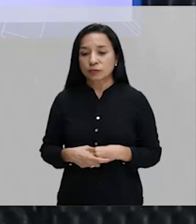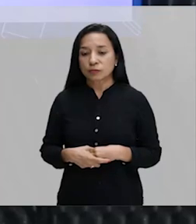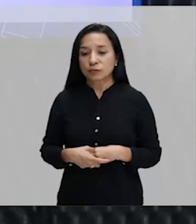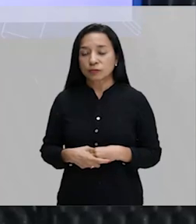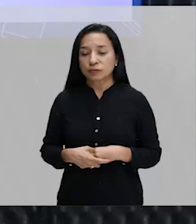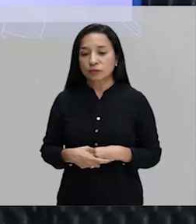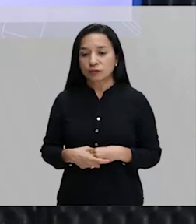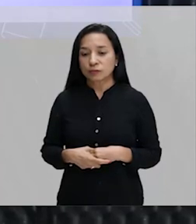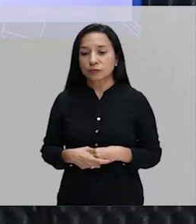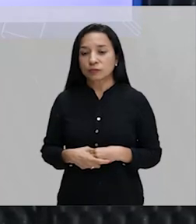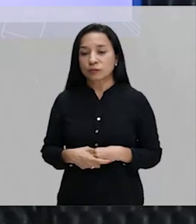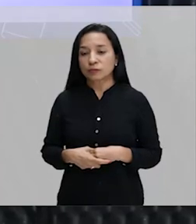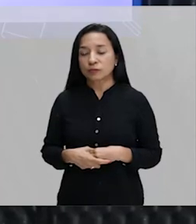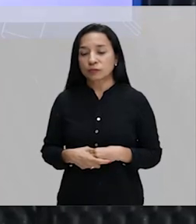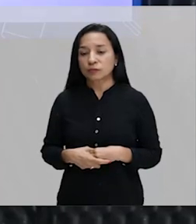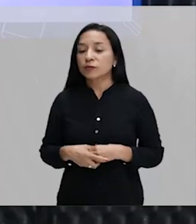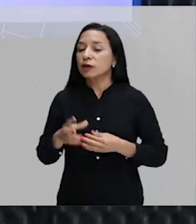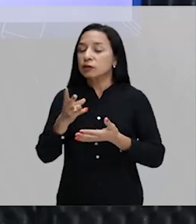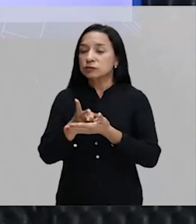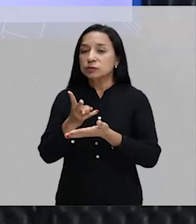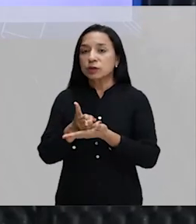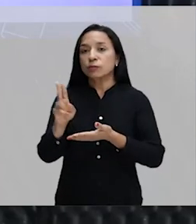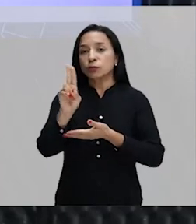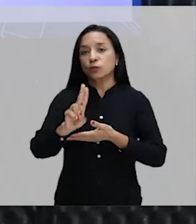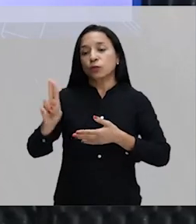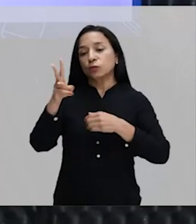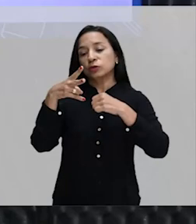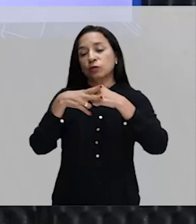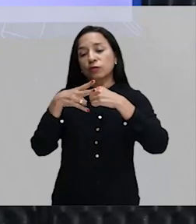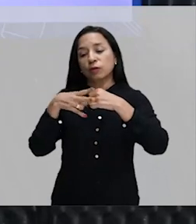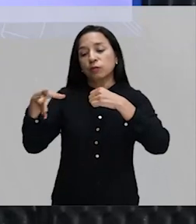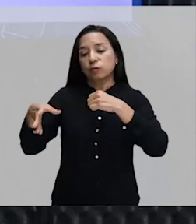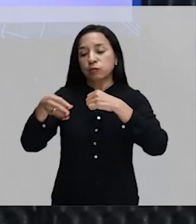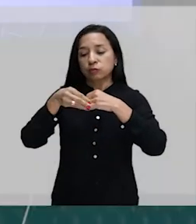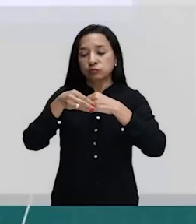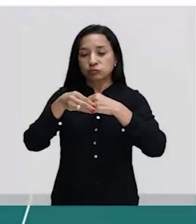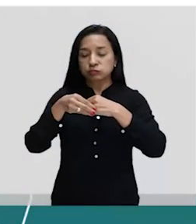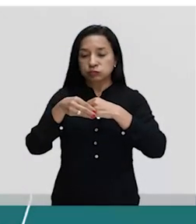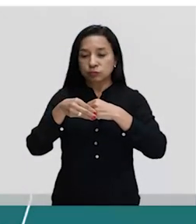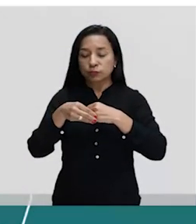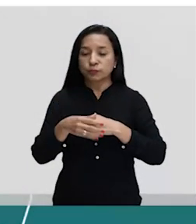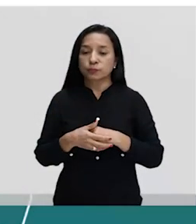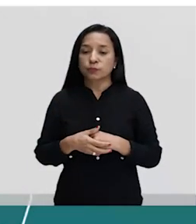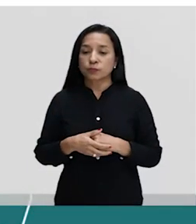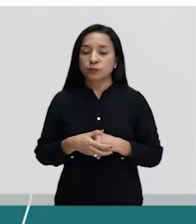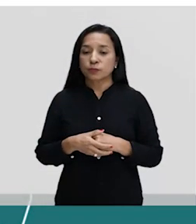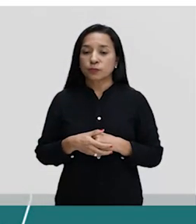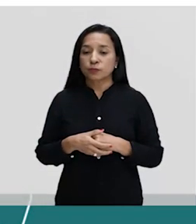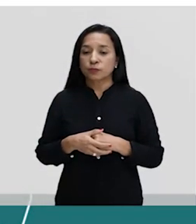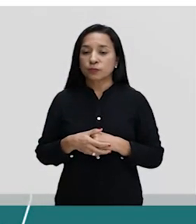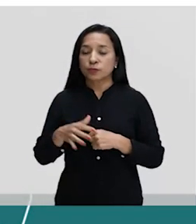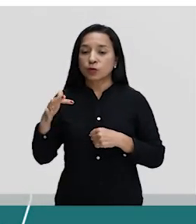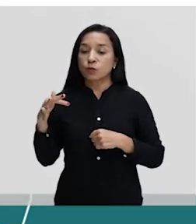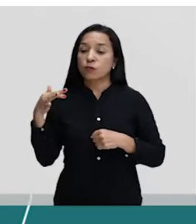Sempre utilizando um verbo auxiliar. futuro